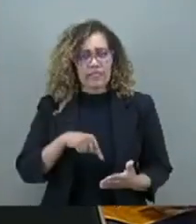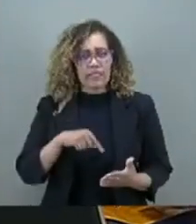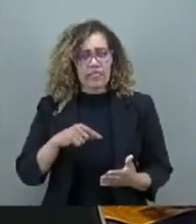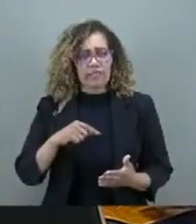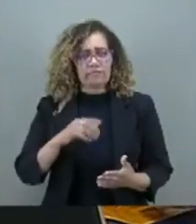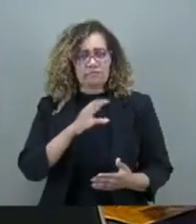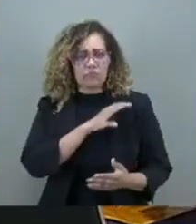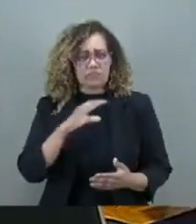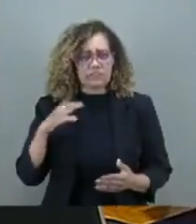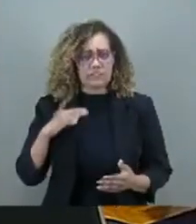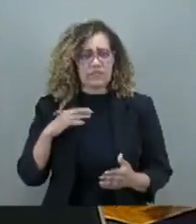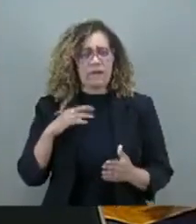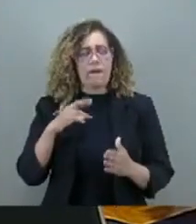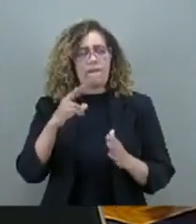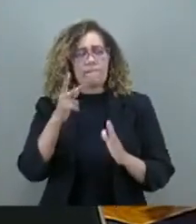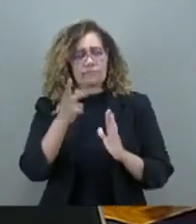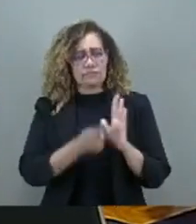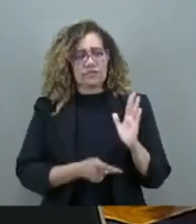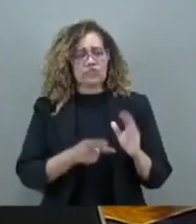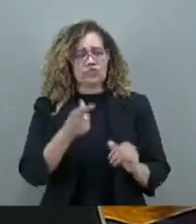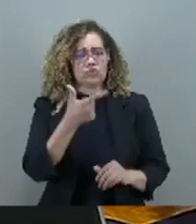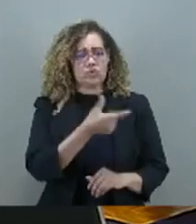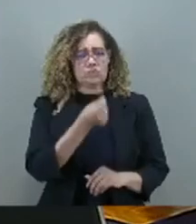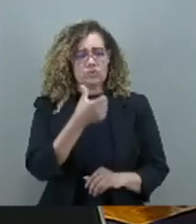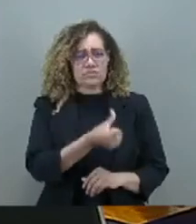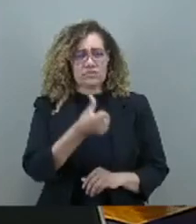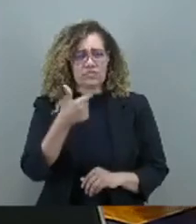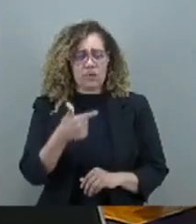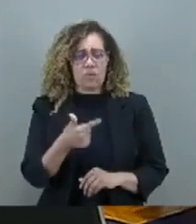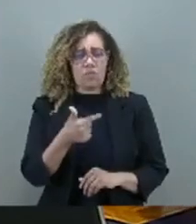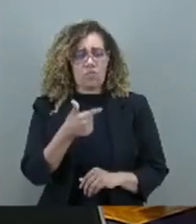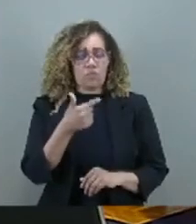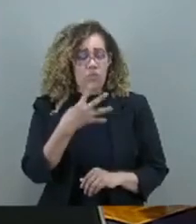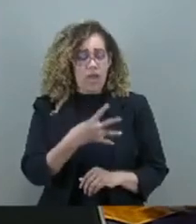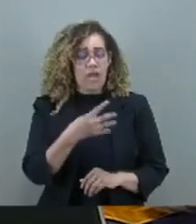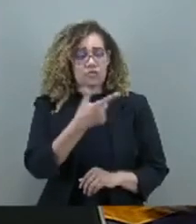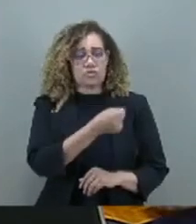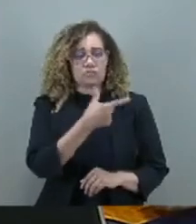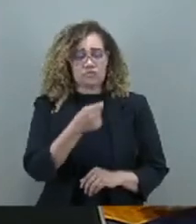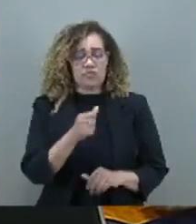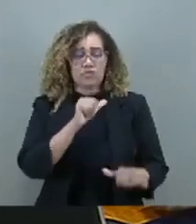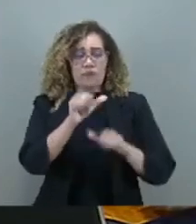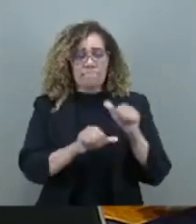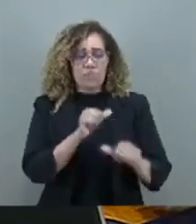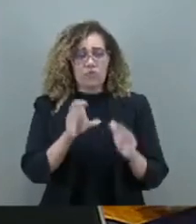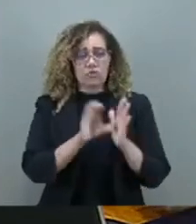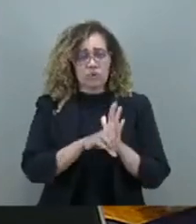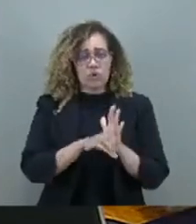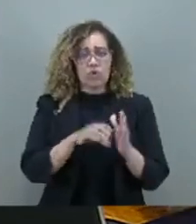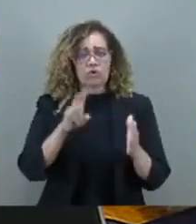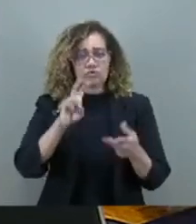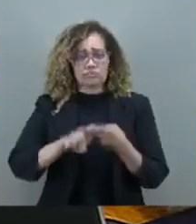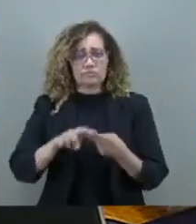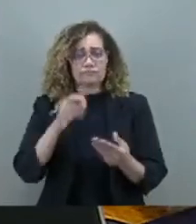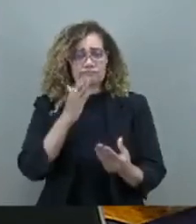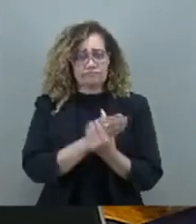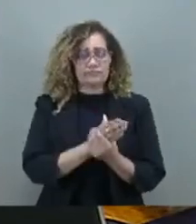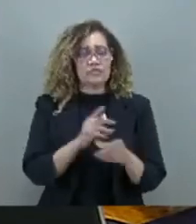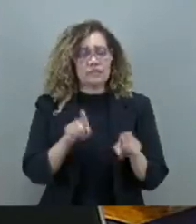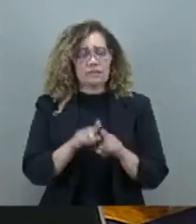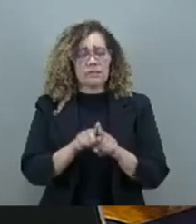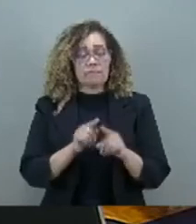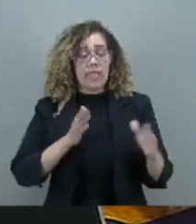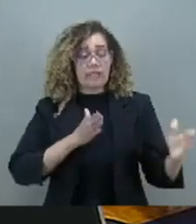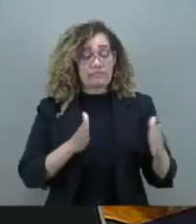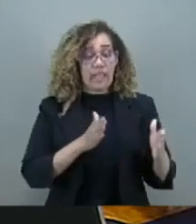análise o projeto de lei nº 2064, de 2020, que altera o Código de Processo Penal para estabelecer que o